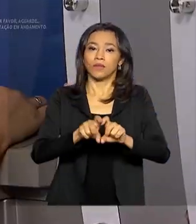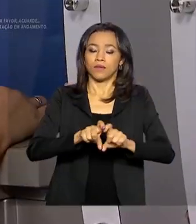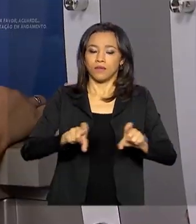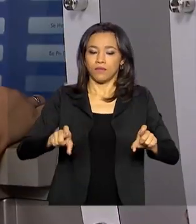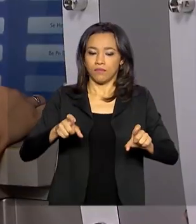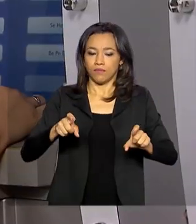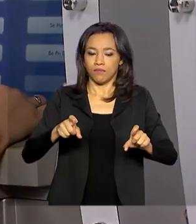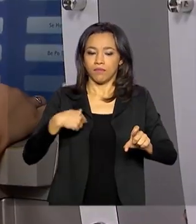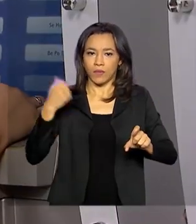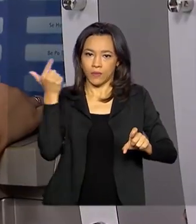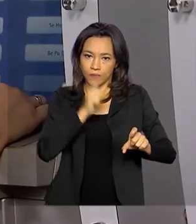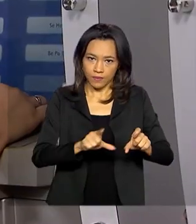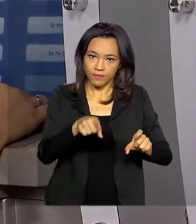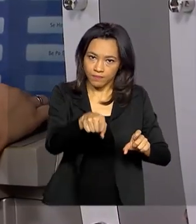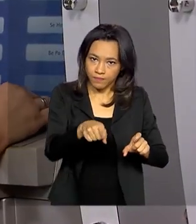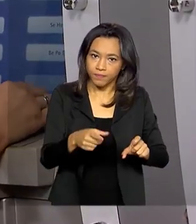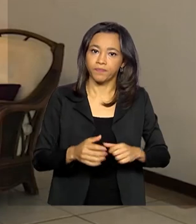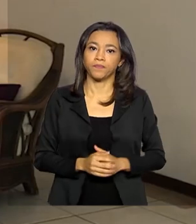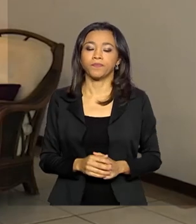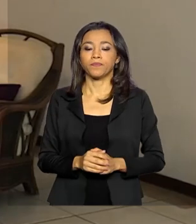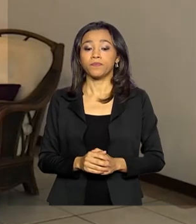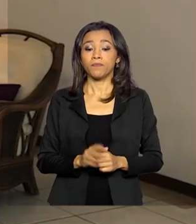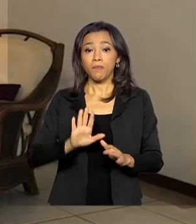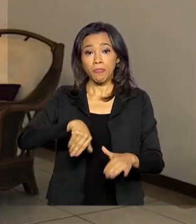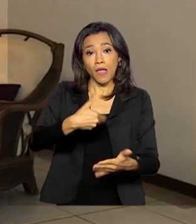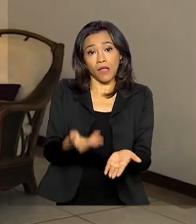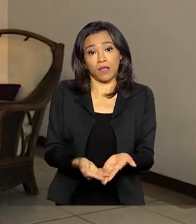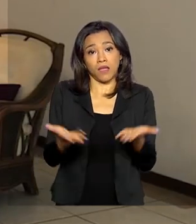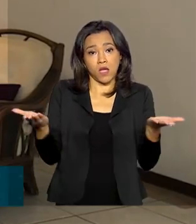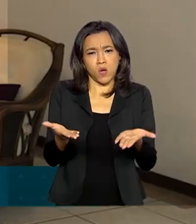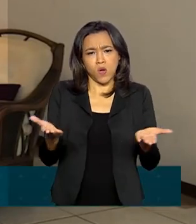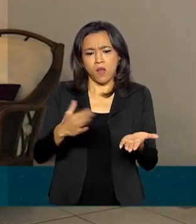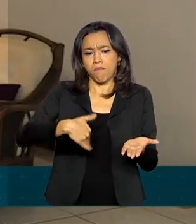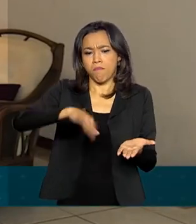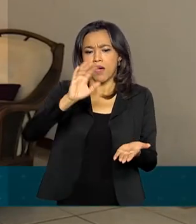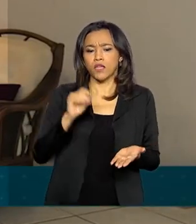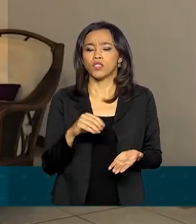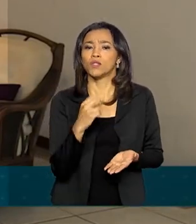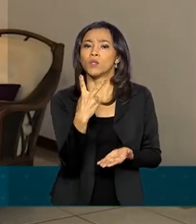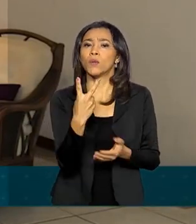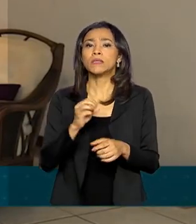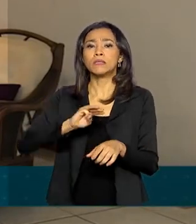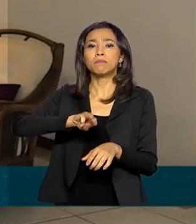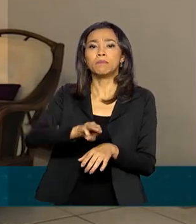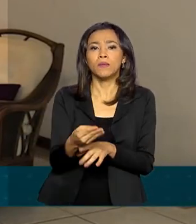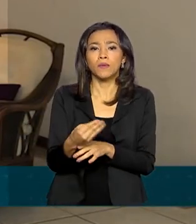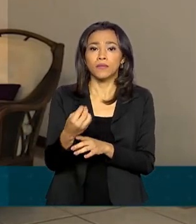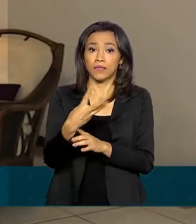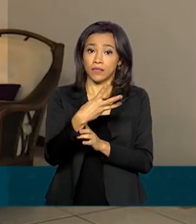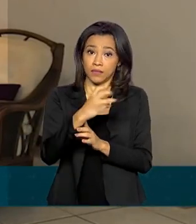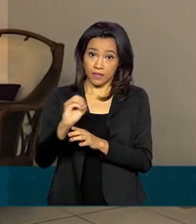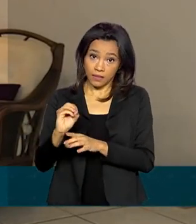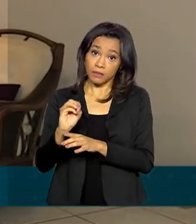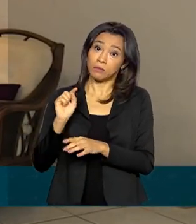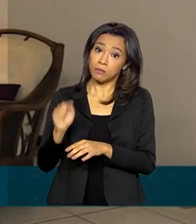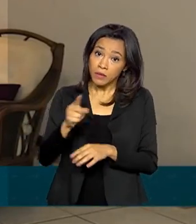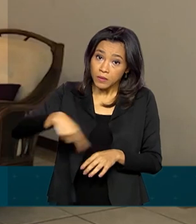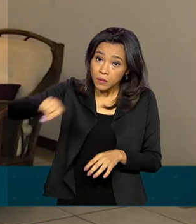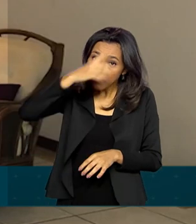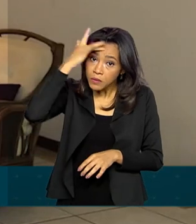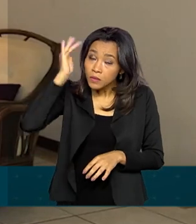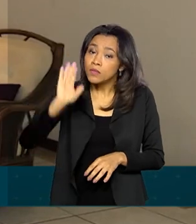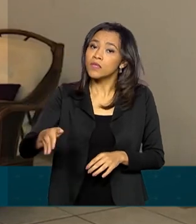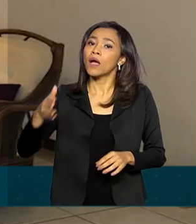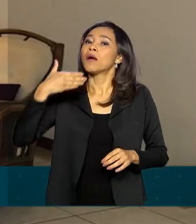8068. Até o momento, mais de 2 milhões e 300 mil mutuários já